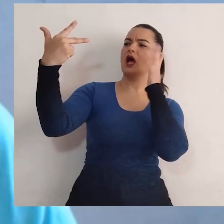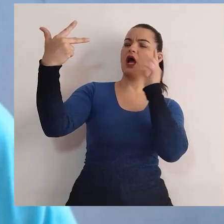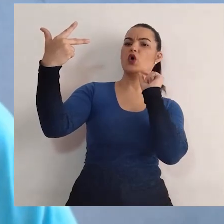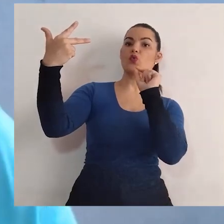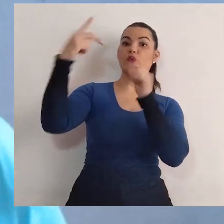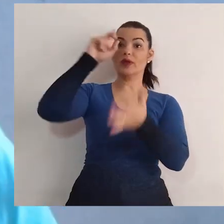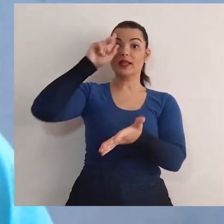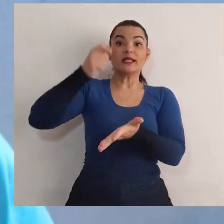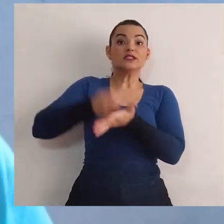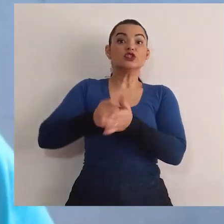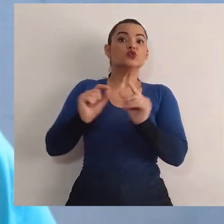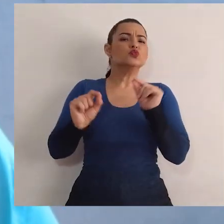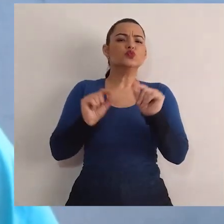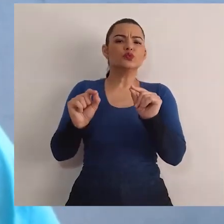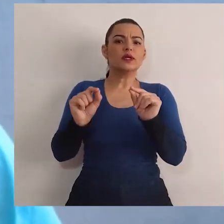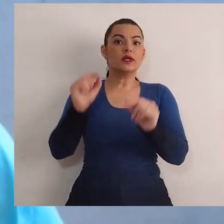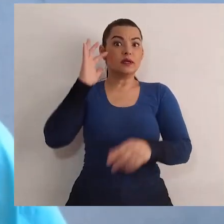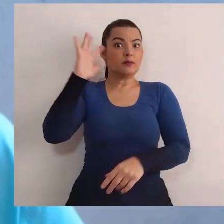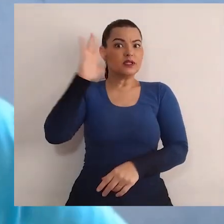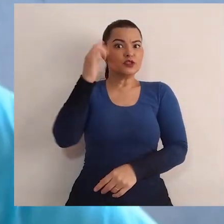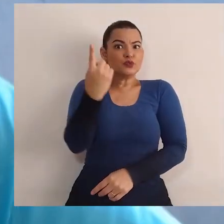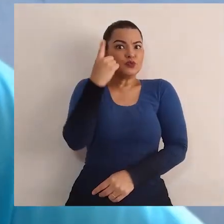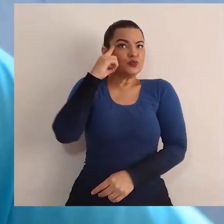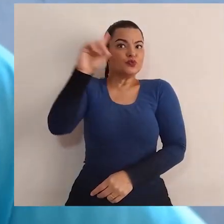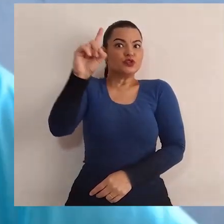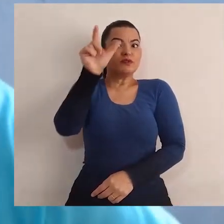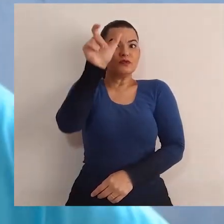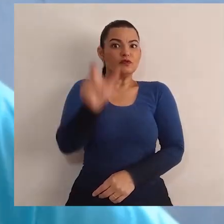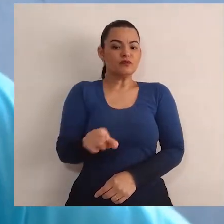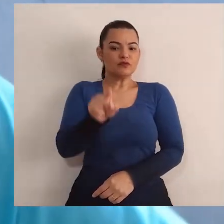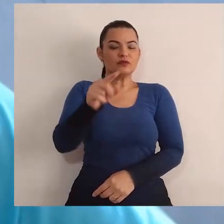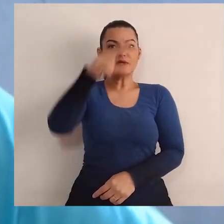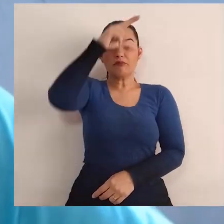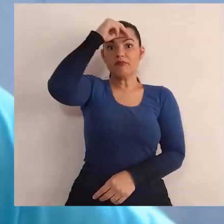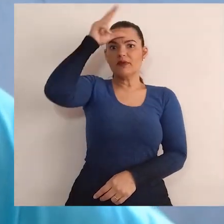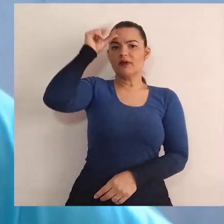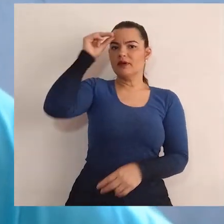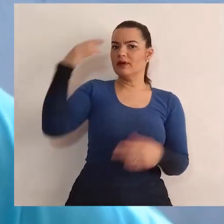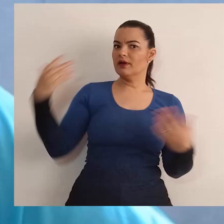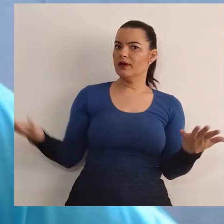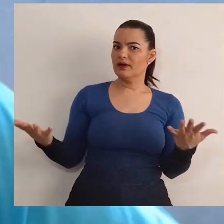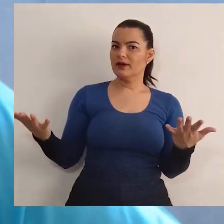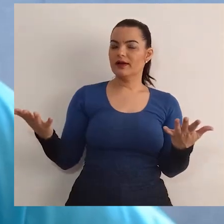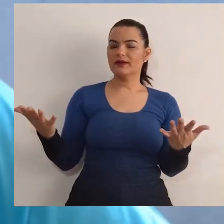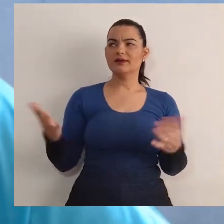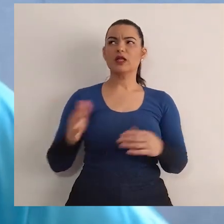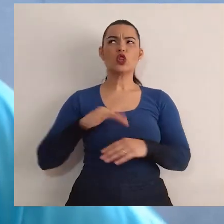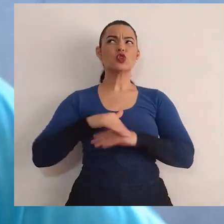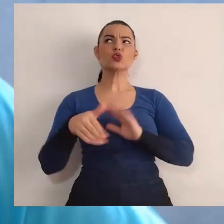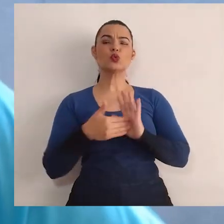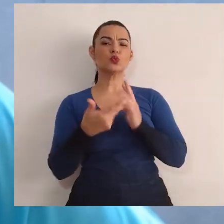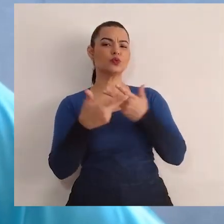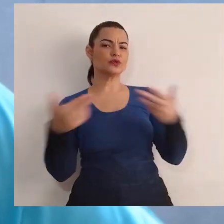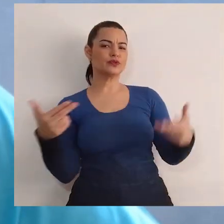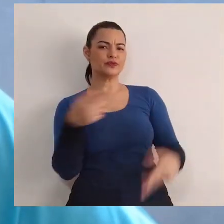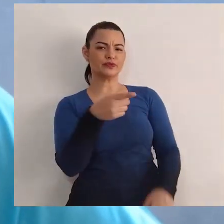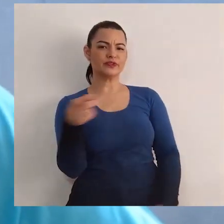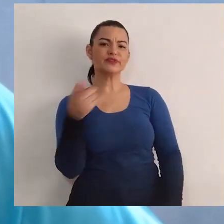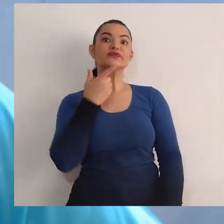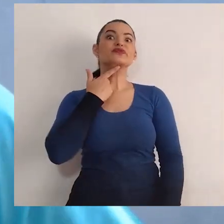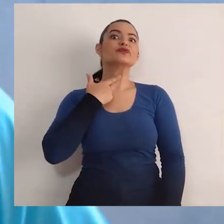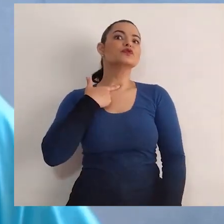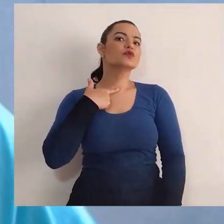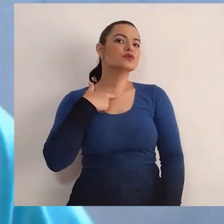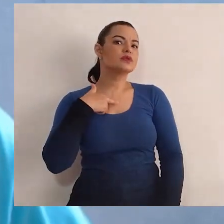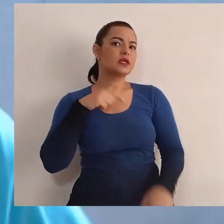o seu discurso? Qual seria a sua decisão? Imagina, por um dia sendo prefeito, será que tudo aquilo que você tem